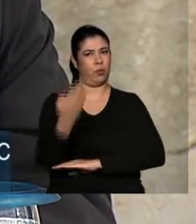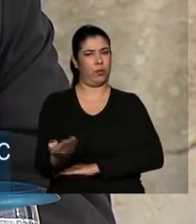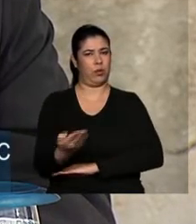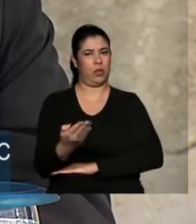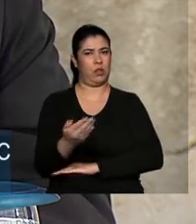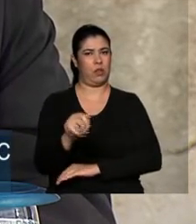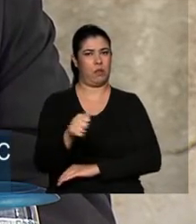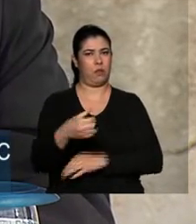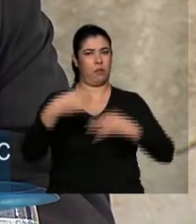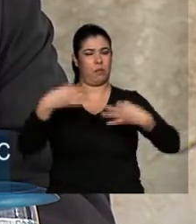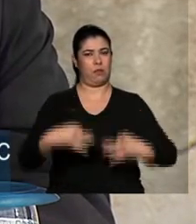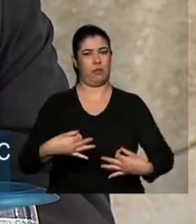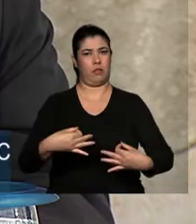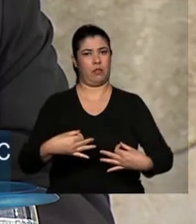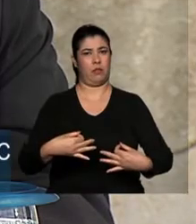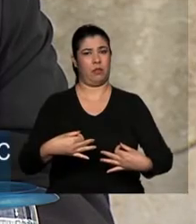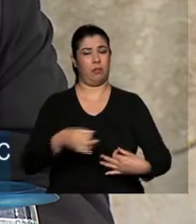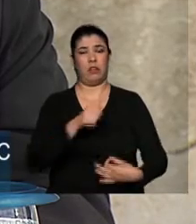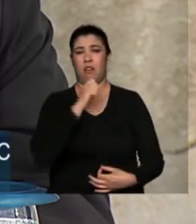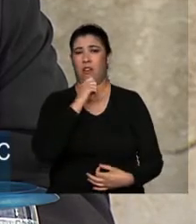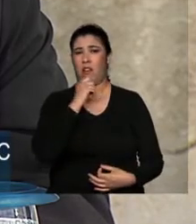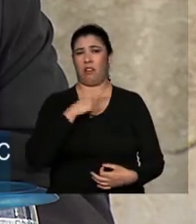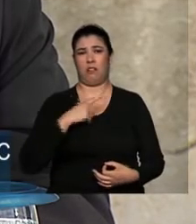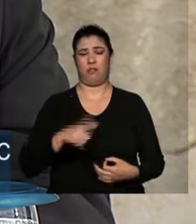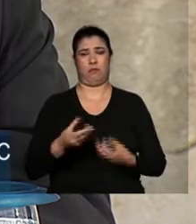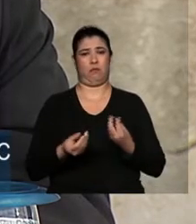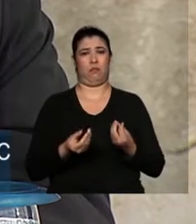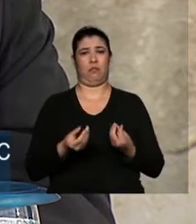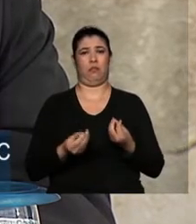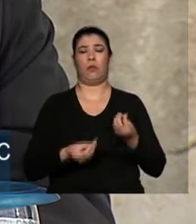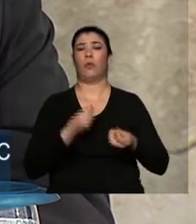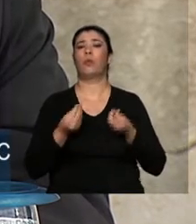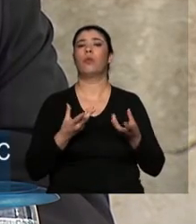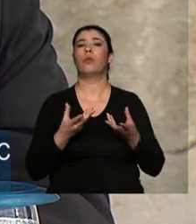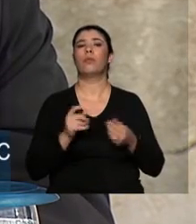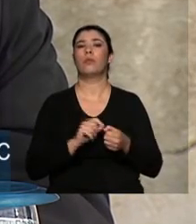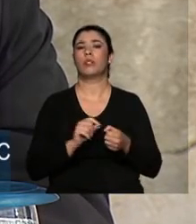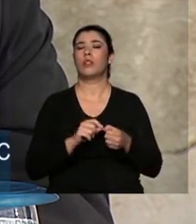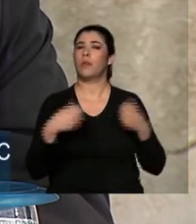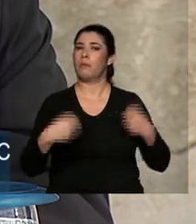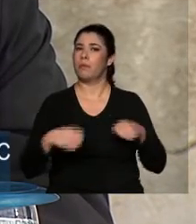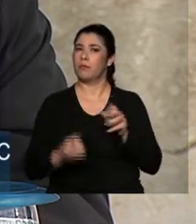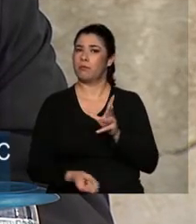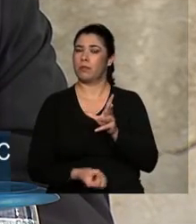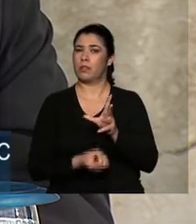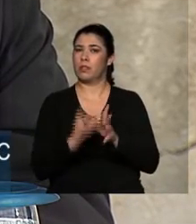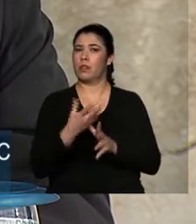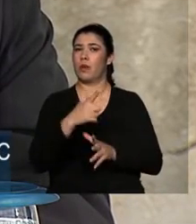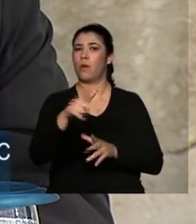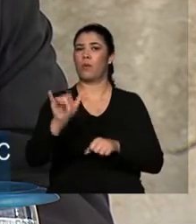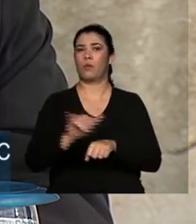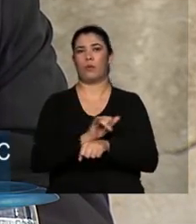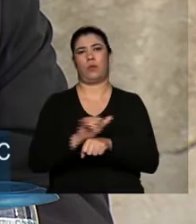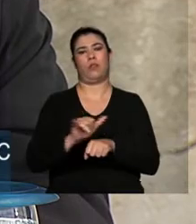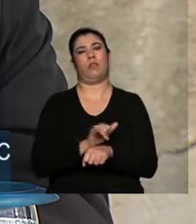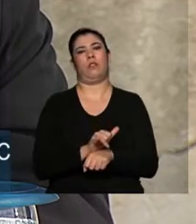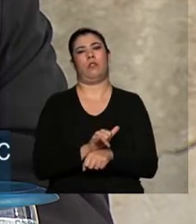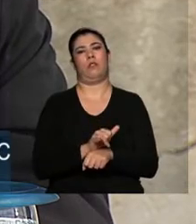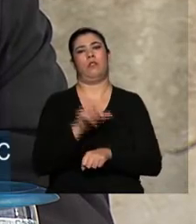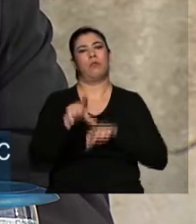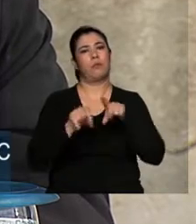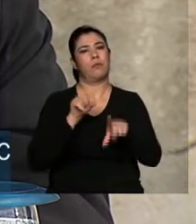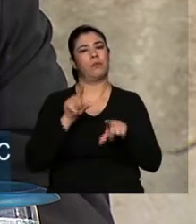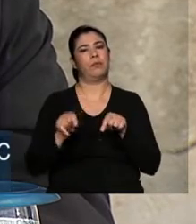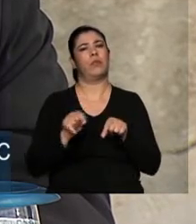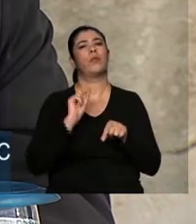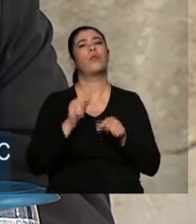dúvida. Mas, enquanto não temos isso, é necessário criar uma alternativa. E a alternativa, senhores,